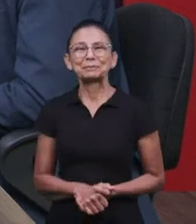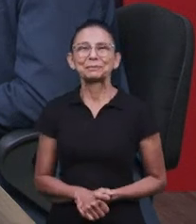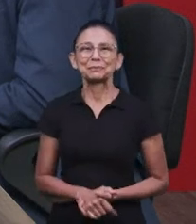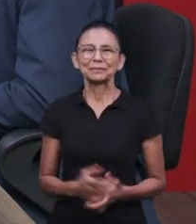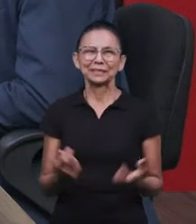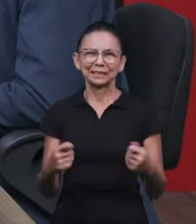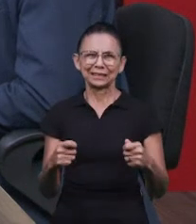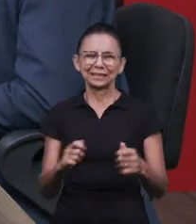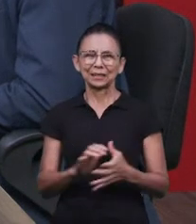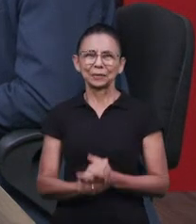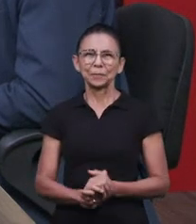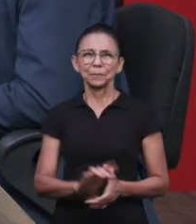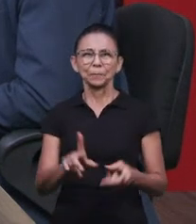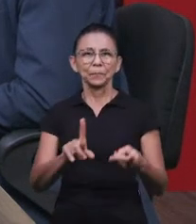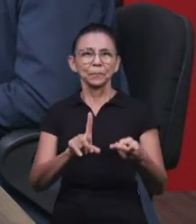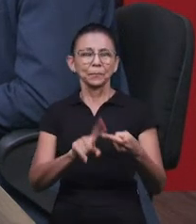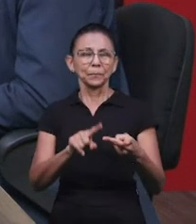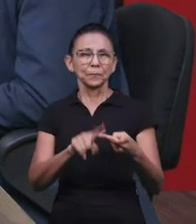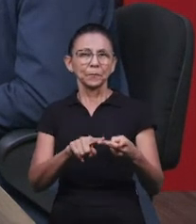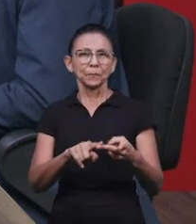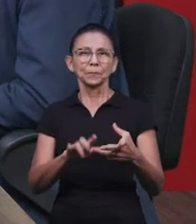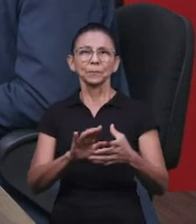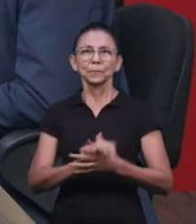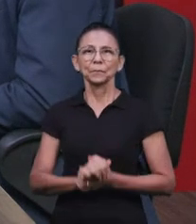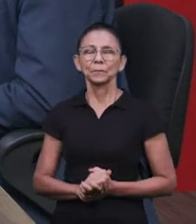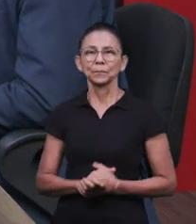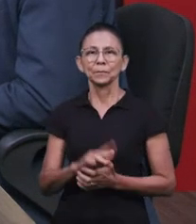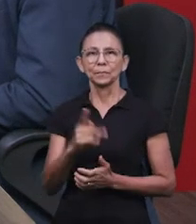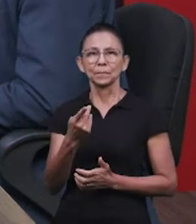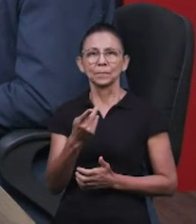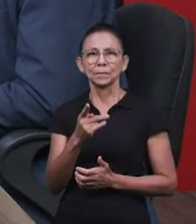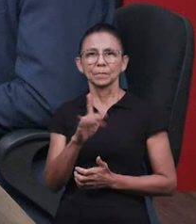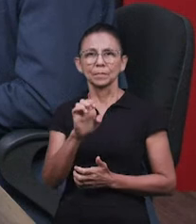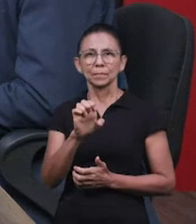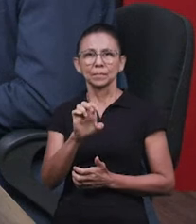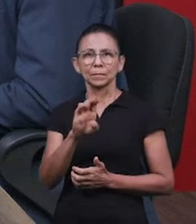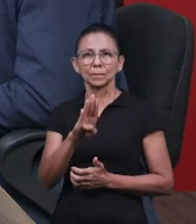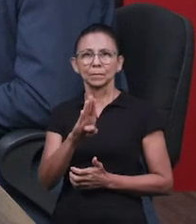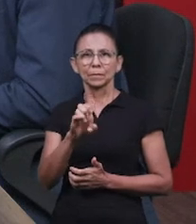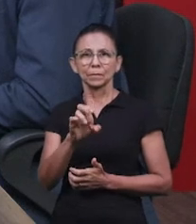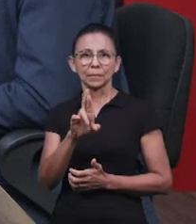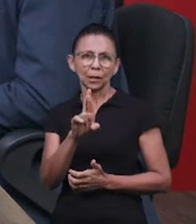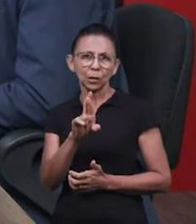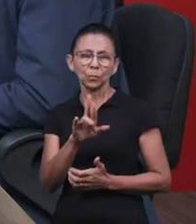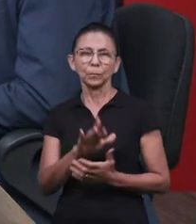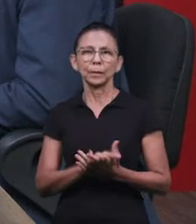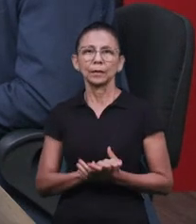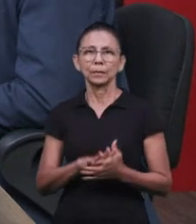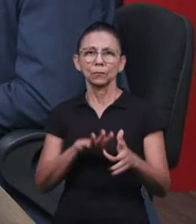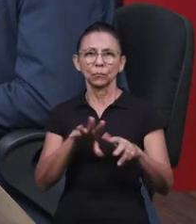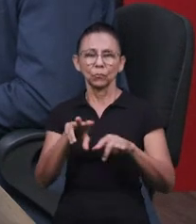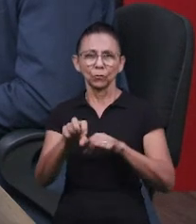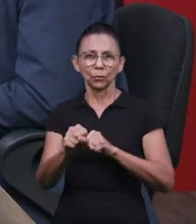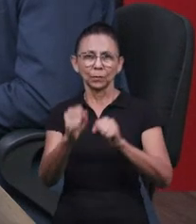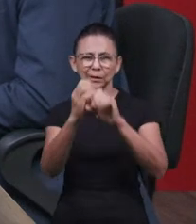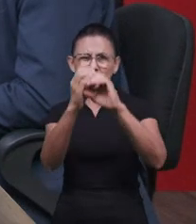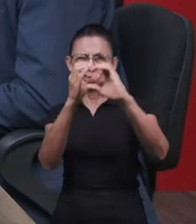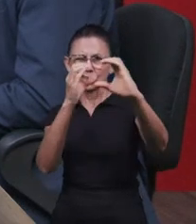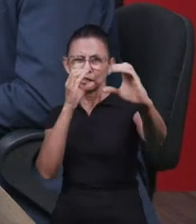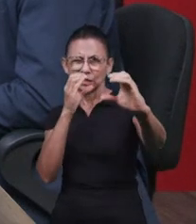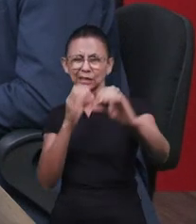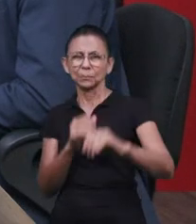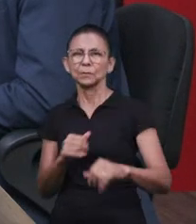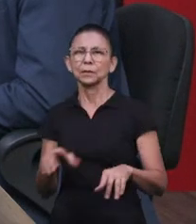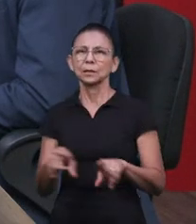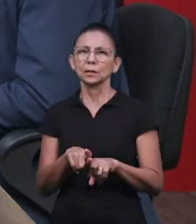vai dar tudo certo. Necessário, vai dar tudo certo. Também nós recebemos aqui o pastor Elber Firme, que é formado em